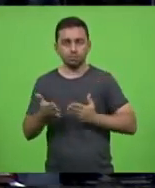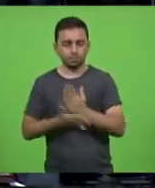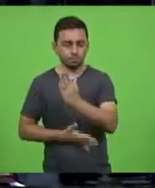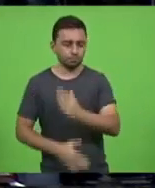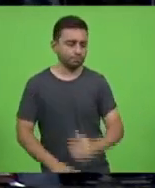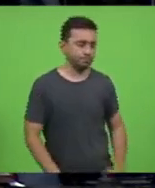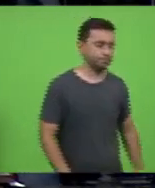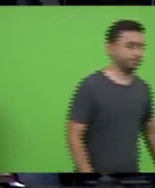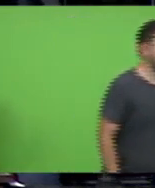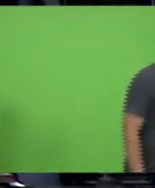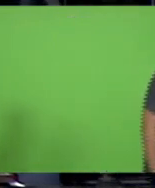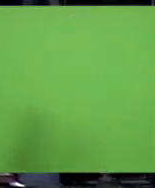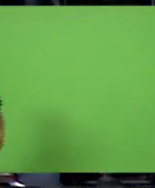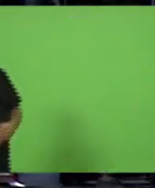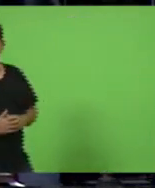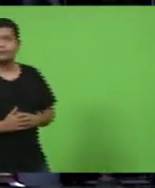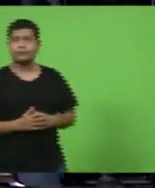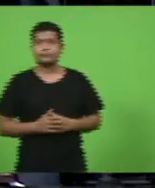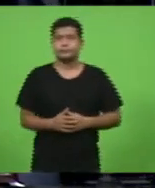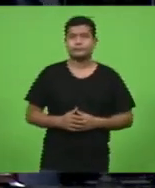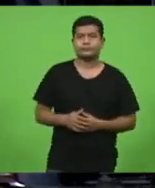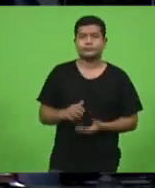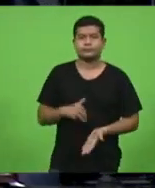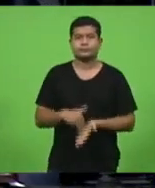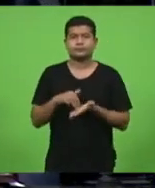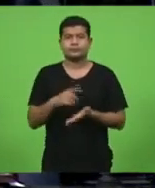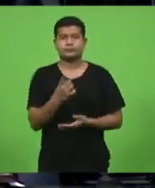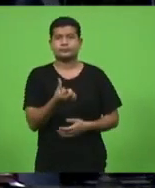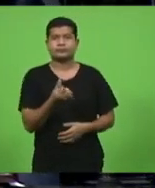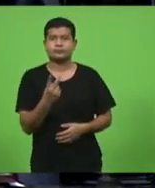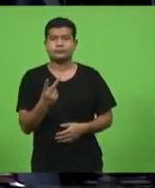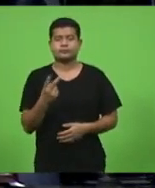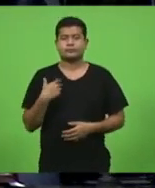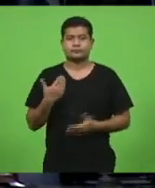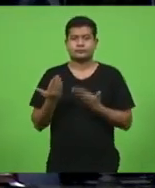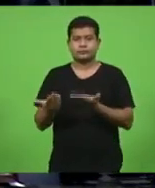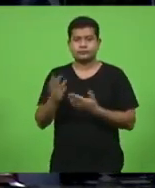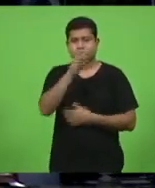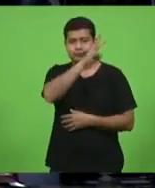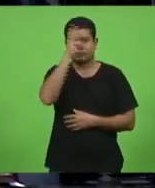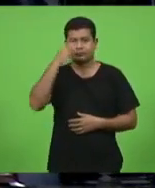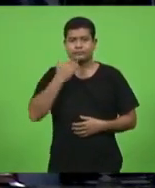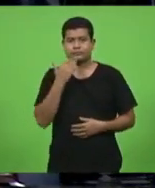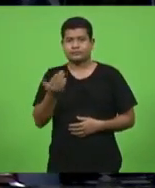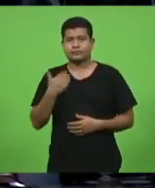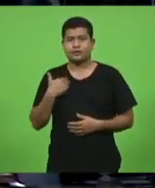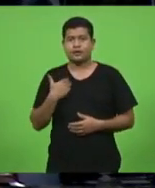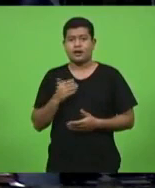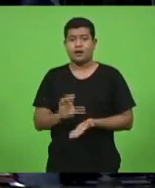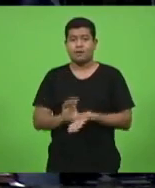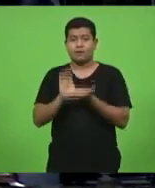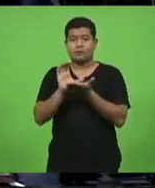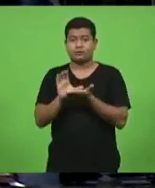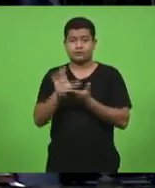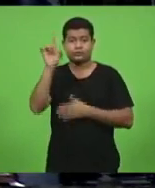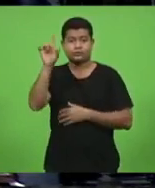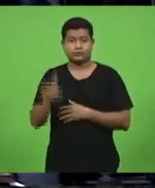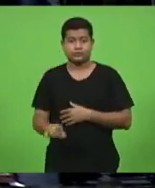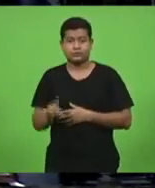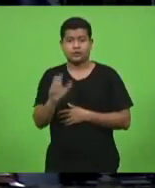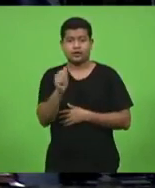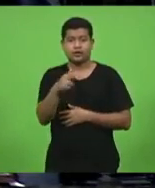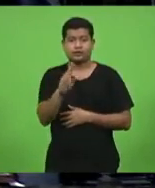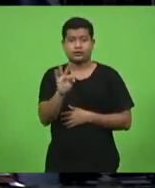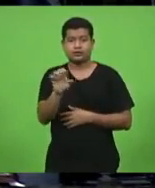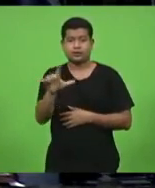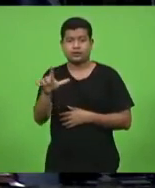moção 162 deputado Volney Weber apelando a presidente do conselho diretor da Anatel que não meça esforços em cobrar das